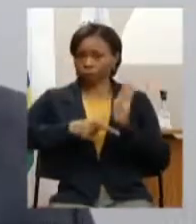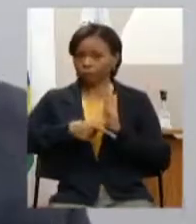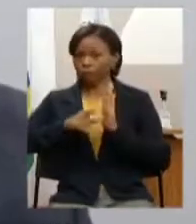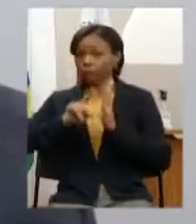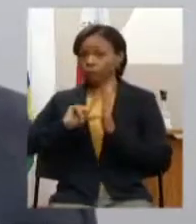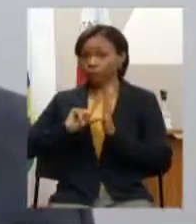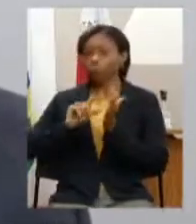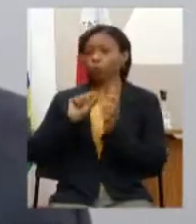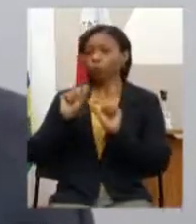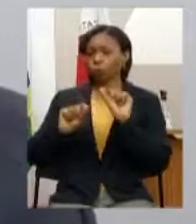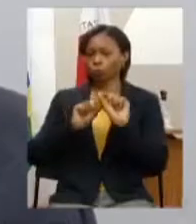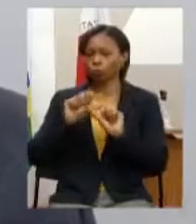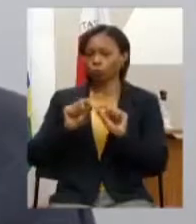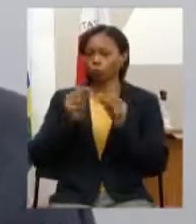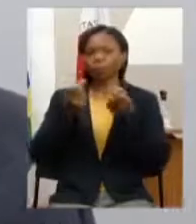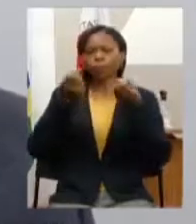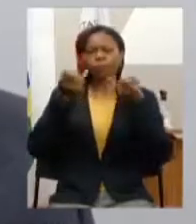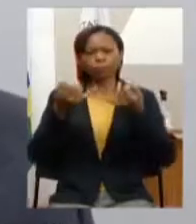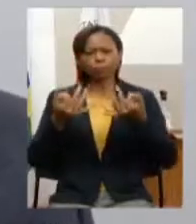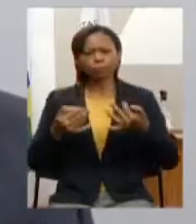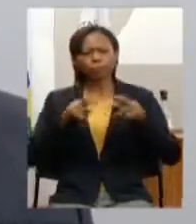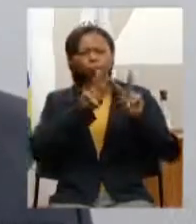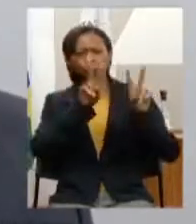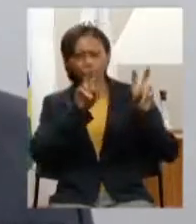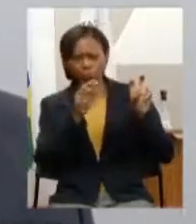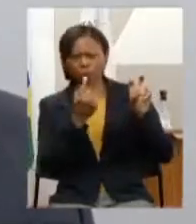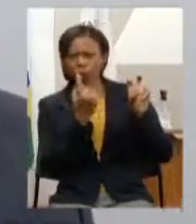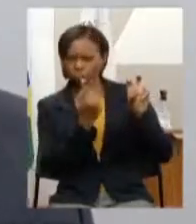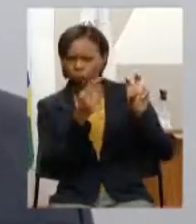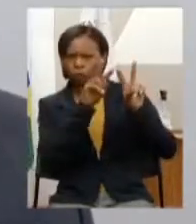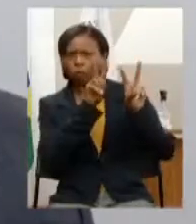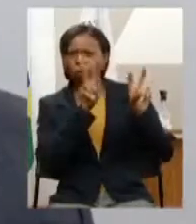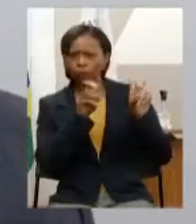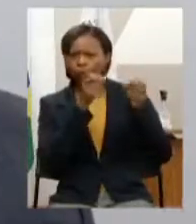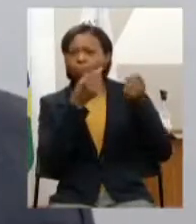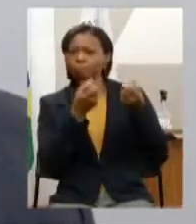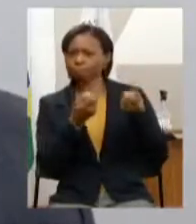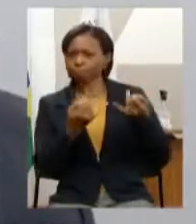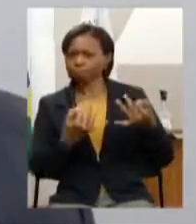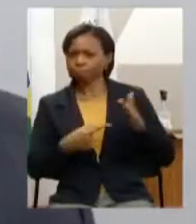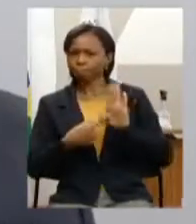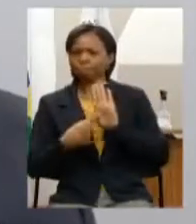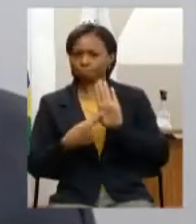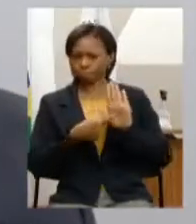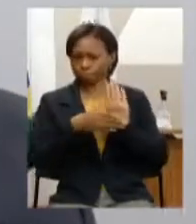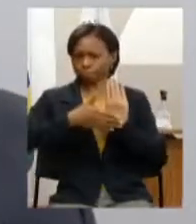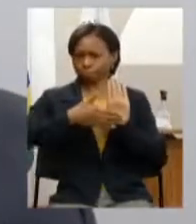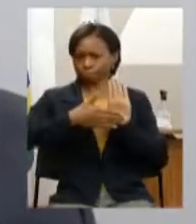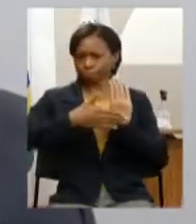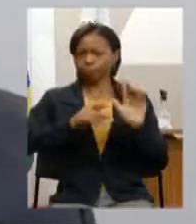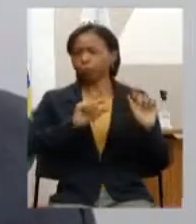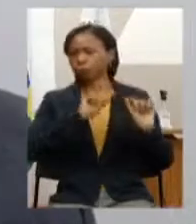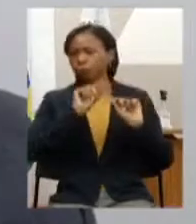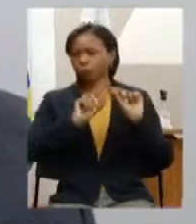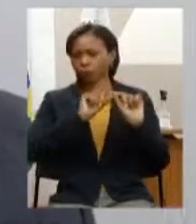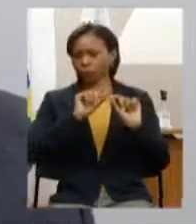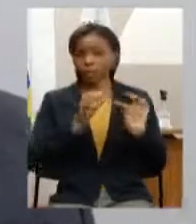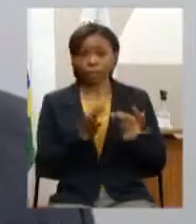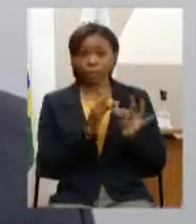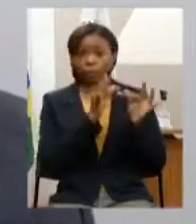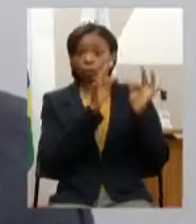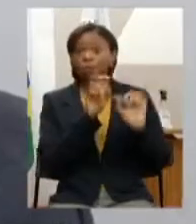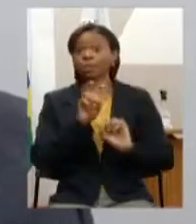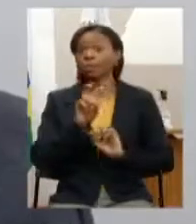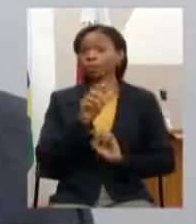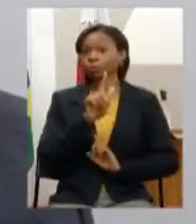breve introdução sobre um dos temas que vão ser apresentados nas propostas que trata da tecnologia 5G por ser um